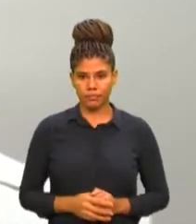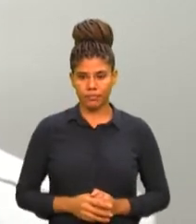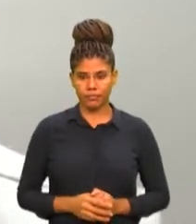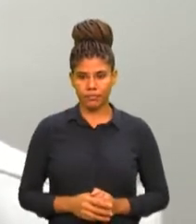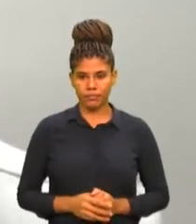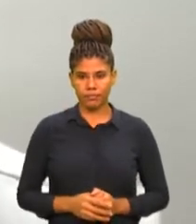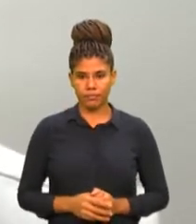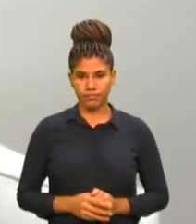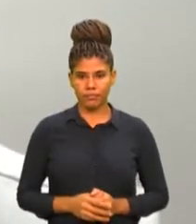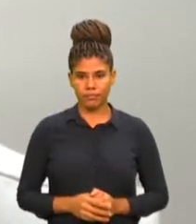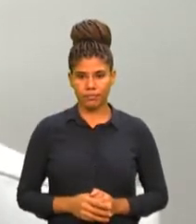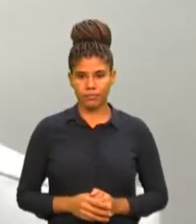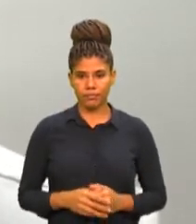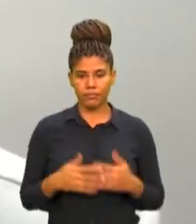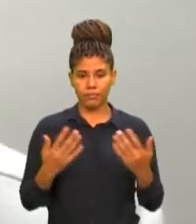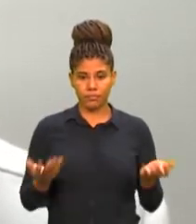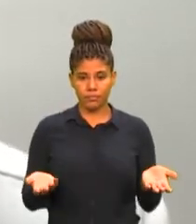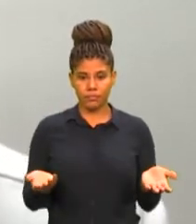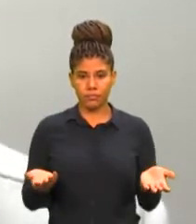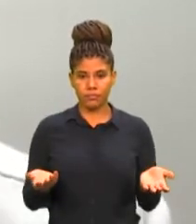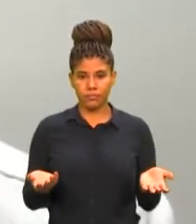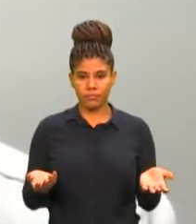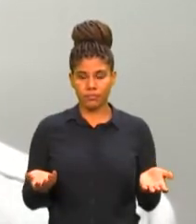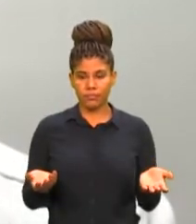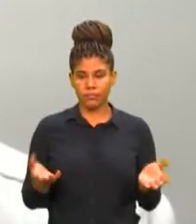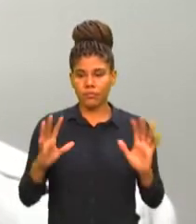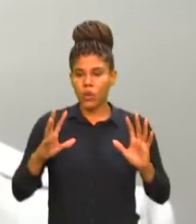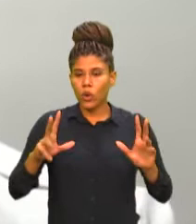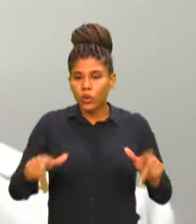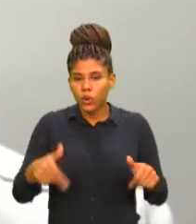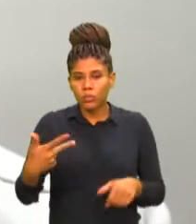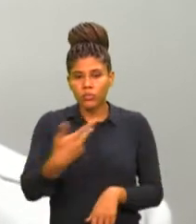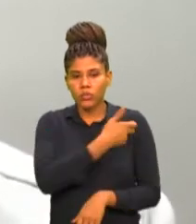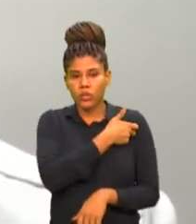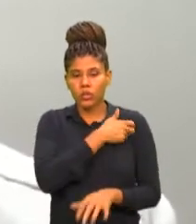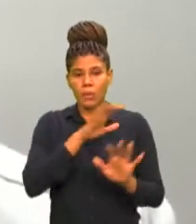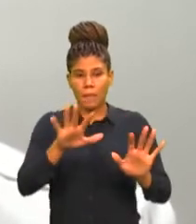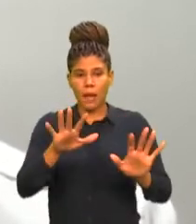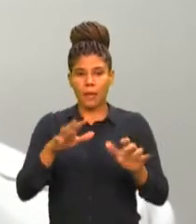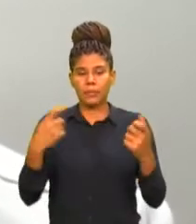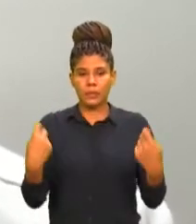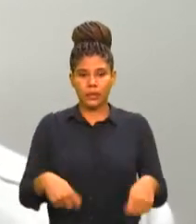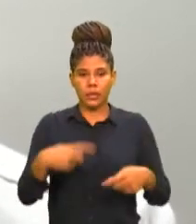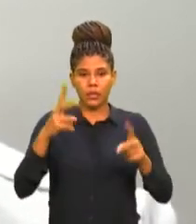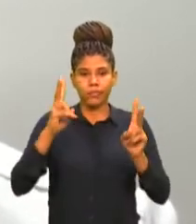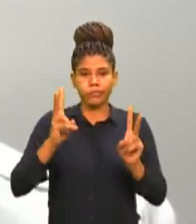E mesmo assim, ainda até todos se vacinarem, os cuidados são os mesmos. A